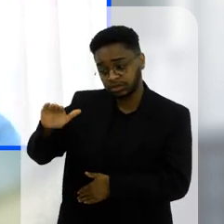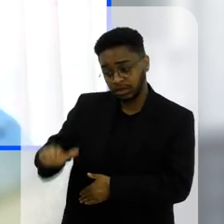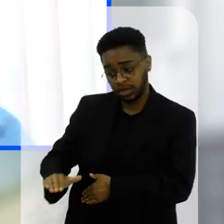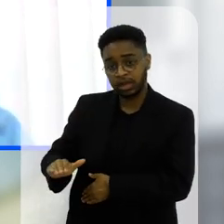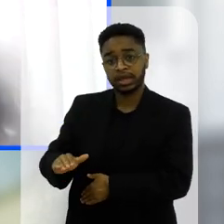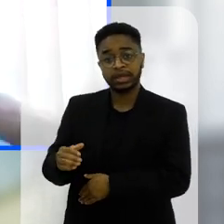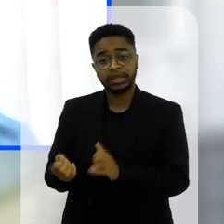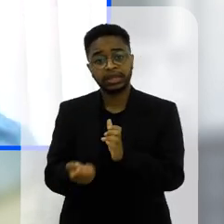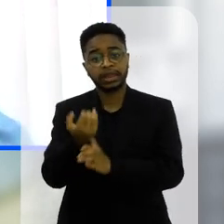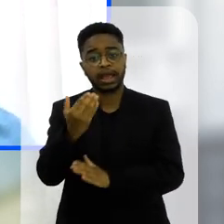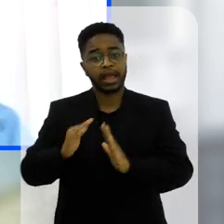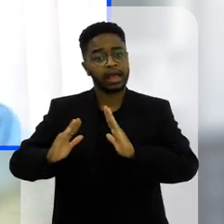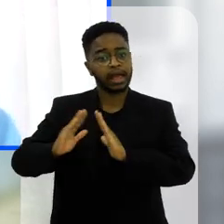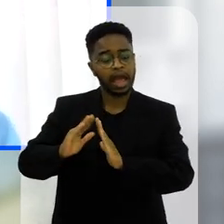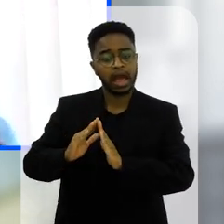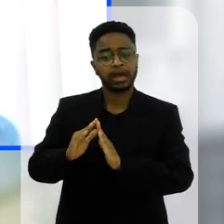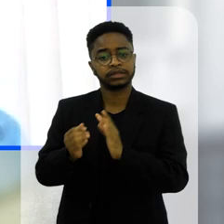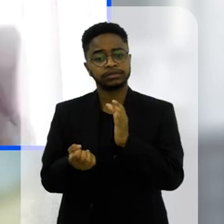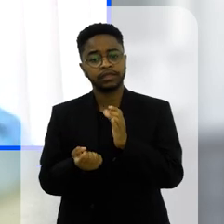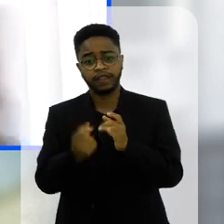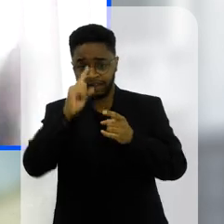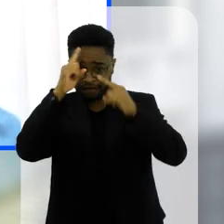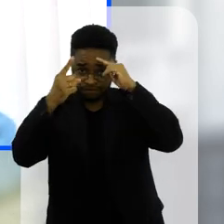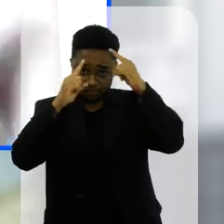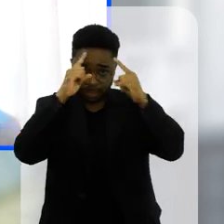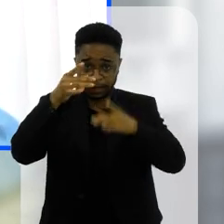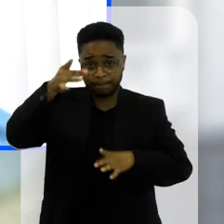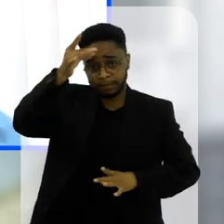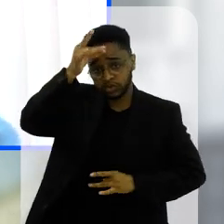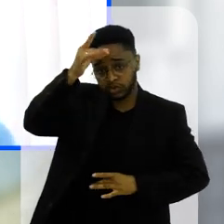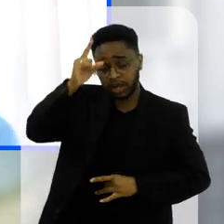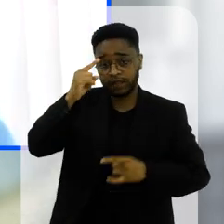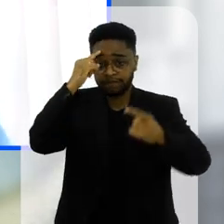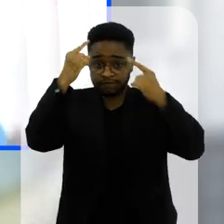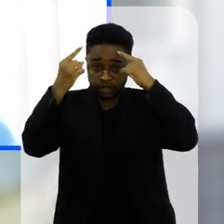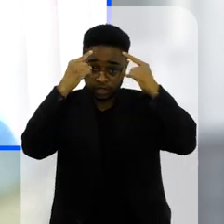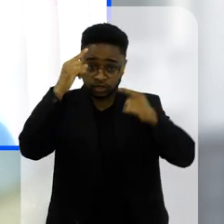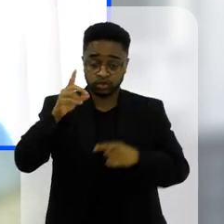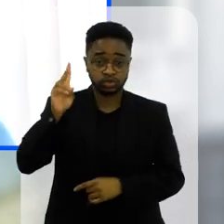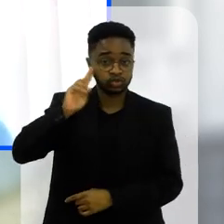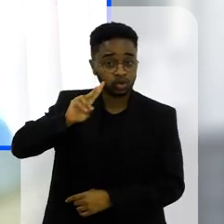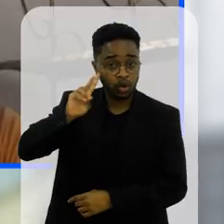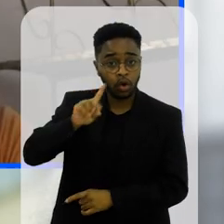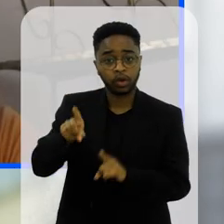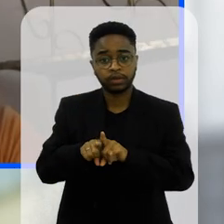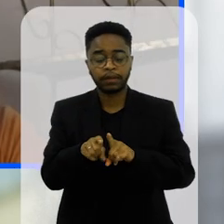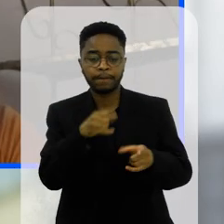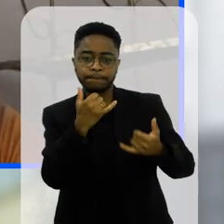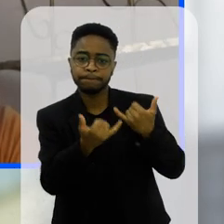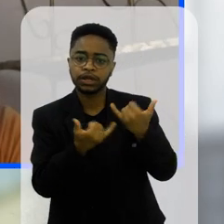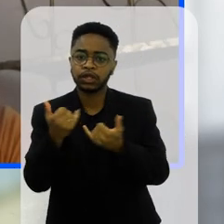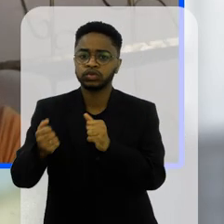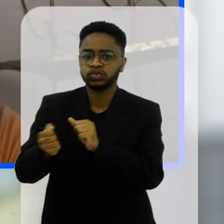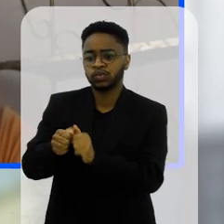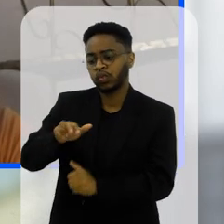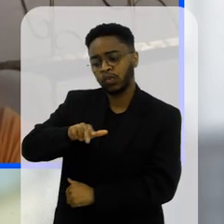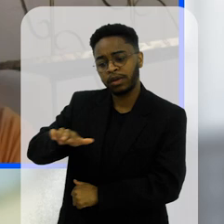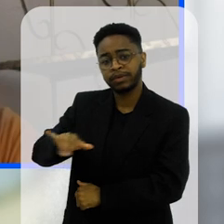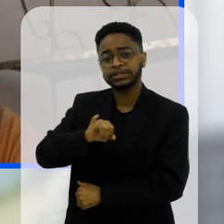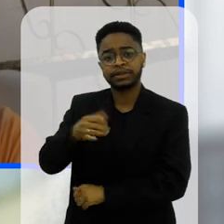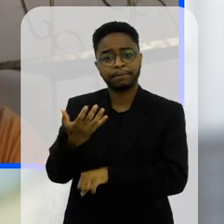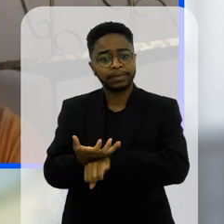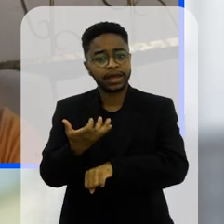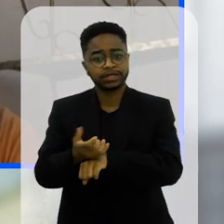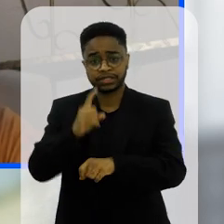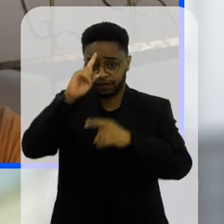dela ela vai criar personagens vai criar narrativas pra uma história que ela tá inventando ali no momento vai brincar se ela tem um irmãozinho em casa se ela tá